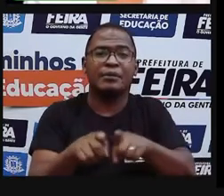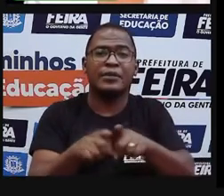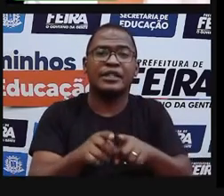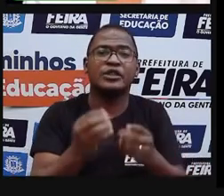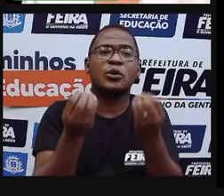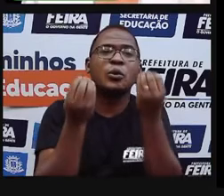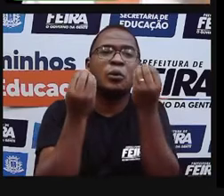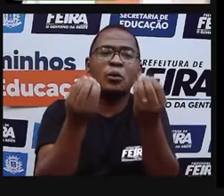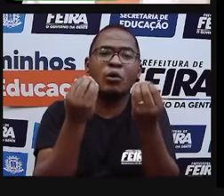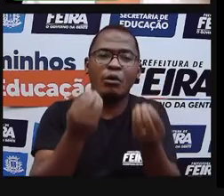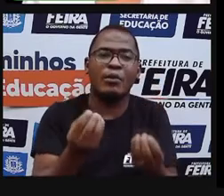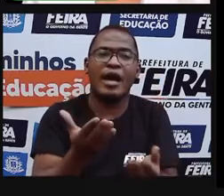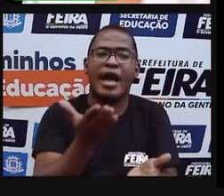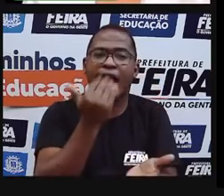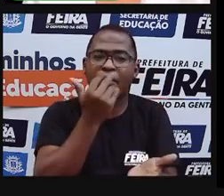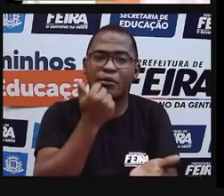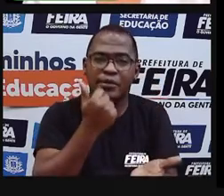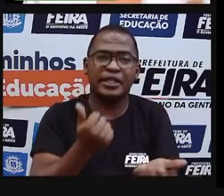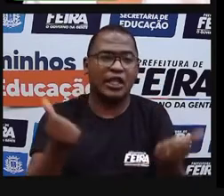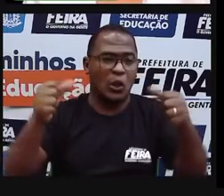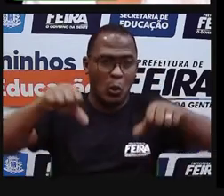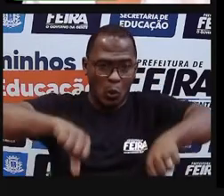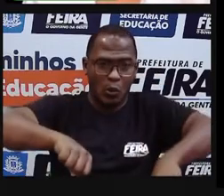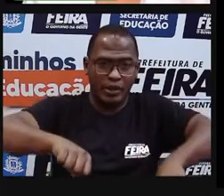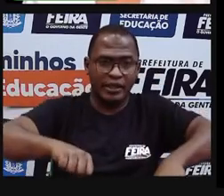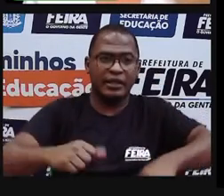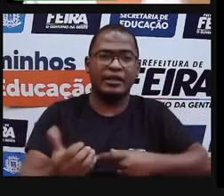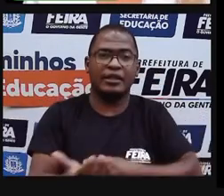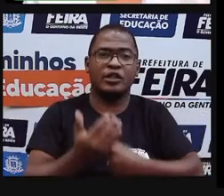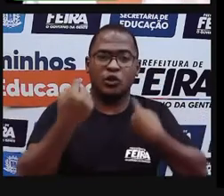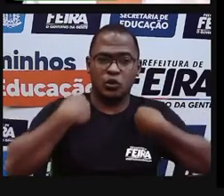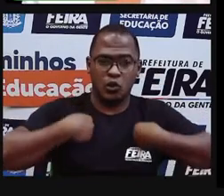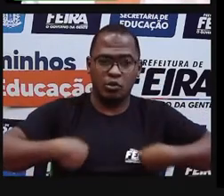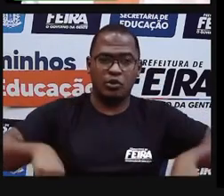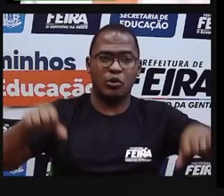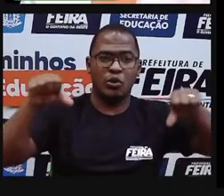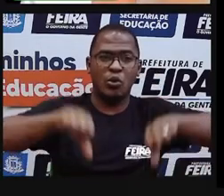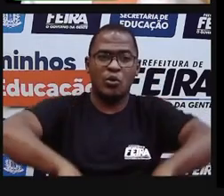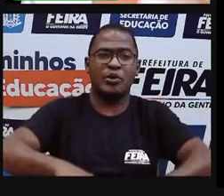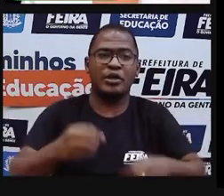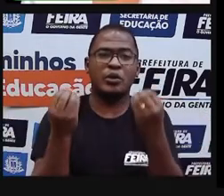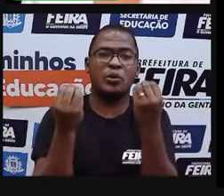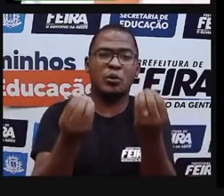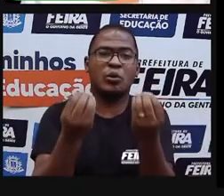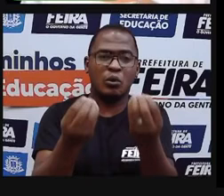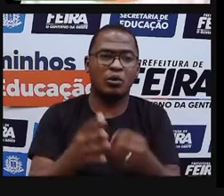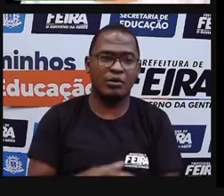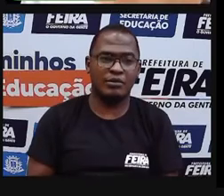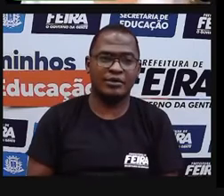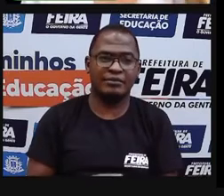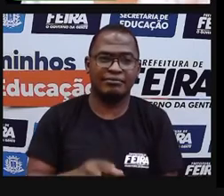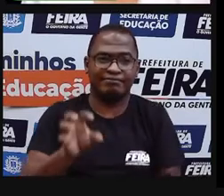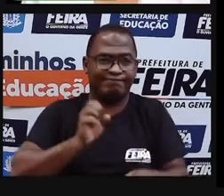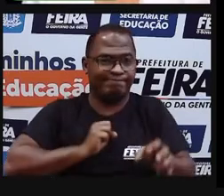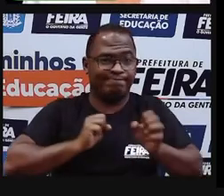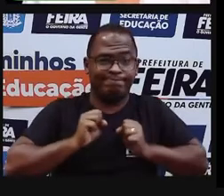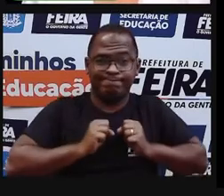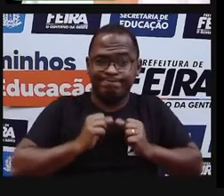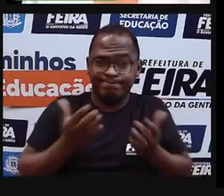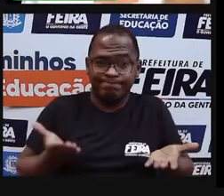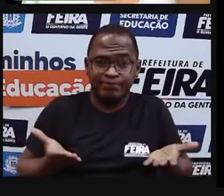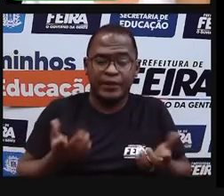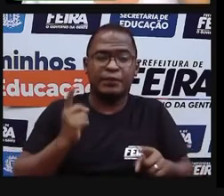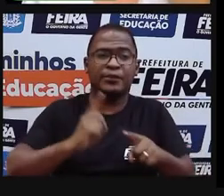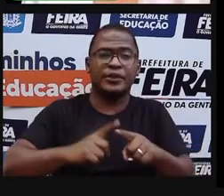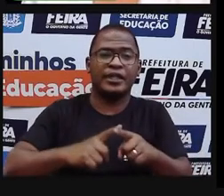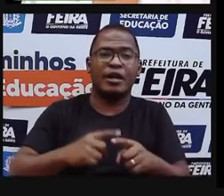cérebro. A nossa longevidade, o nosso humor. Como afeta, né? Aumenta os índices de diabetes.